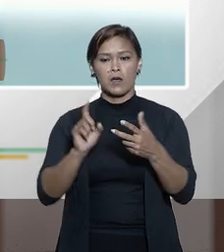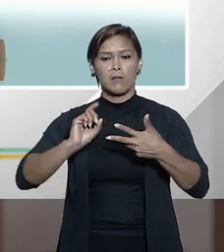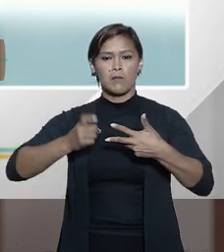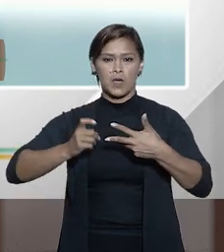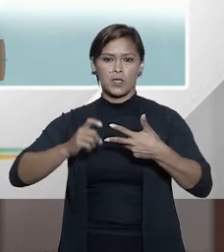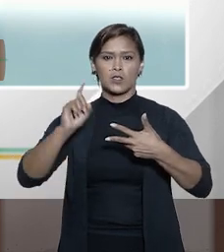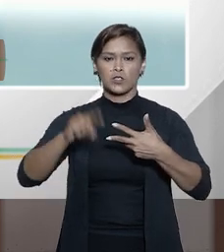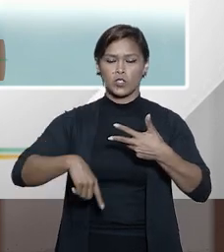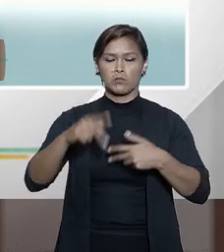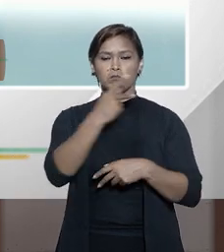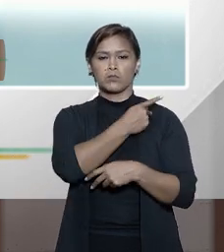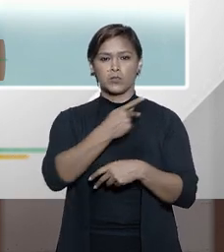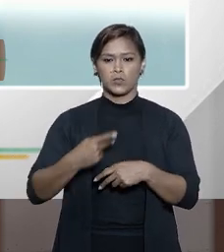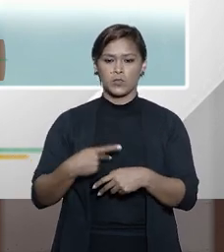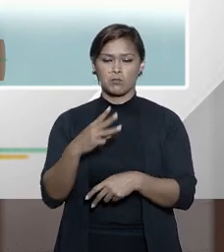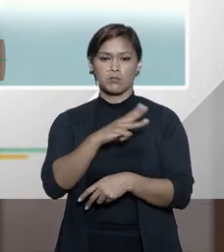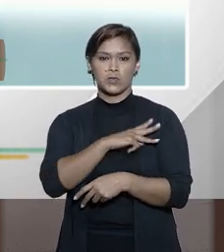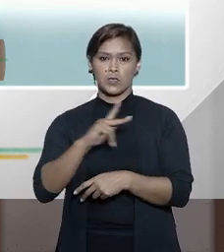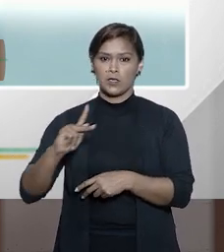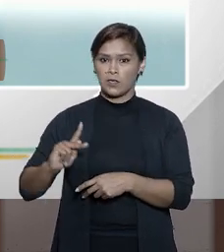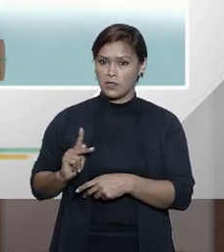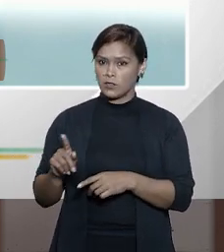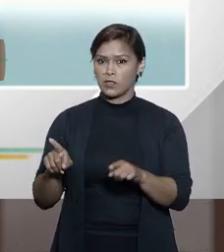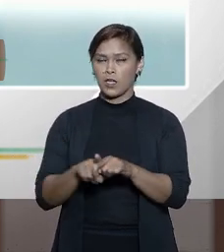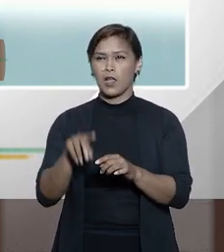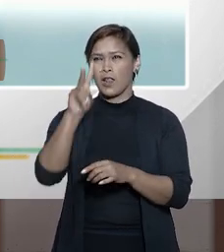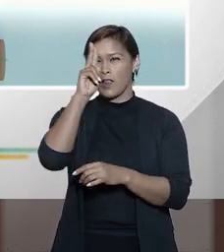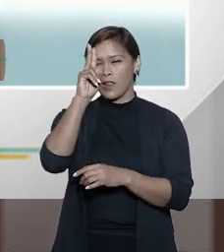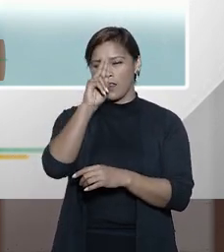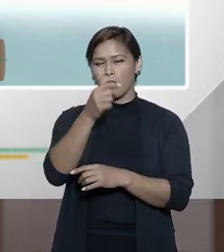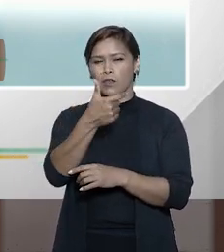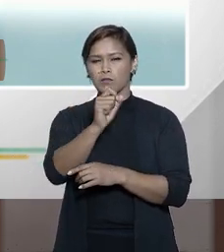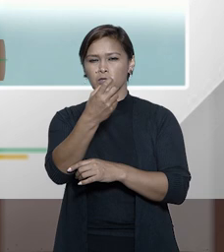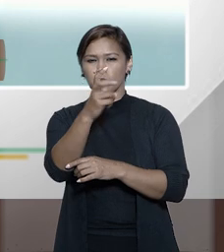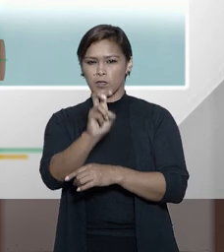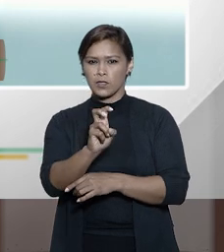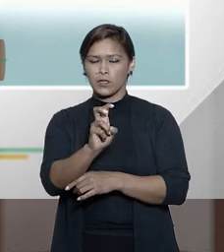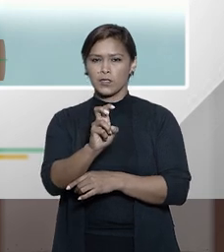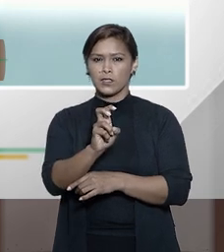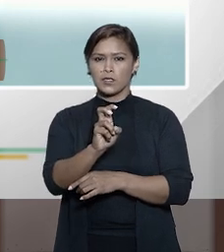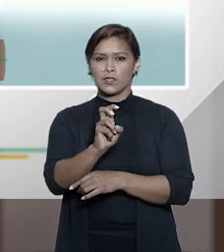Executivo, capitaneada pelo Ministério da Justiça, se não me engano, de 2015,